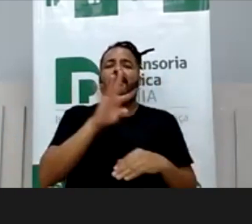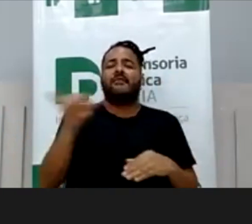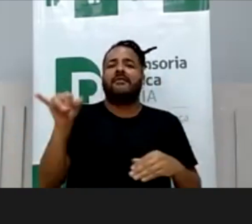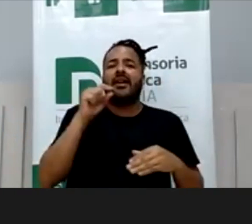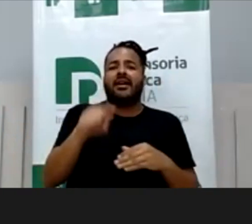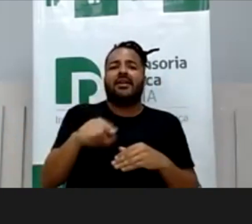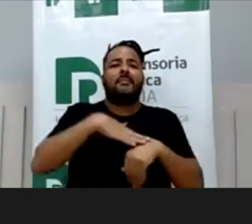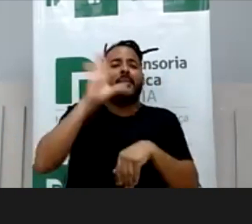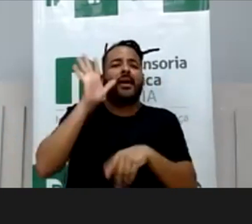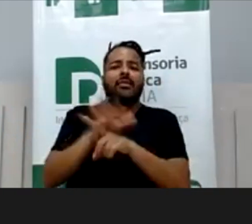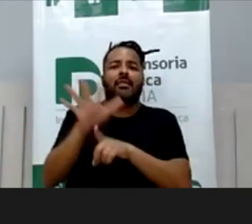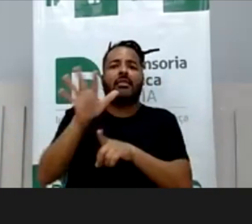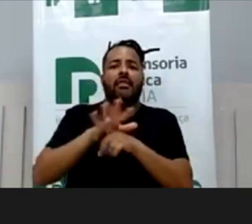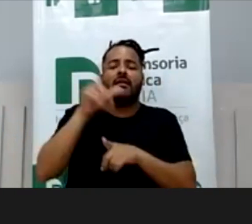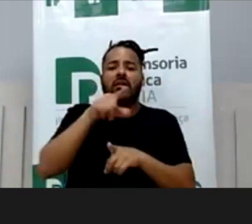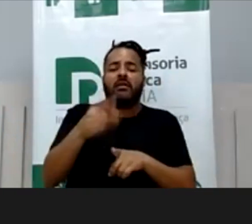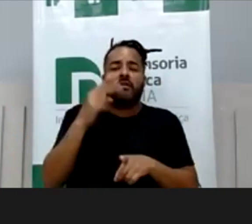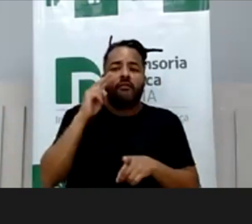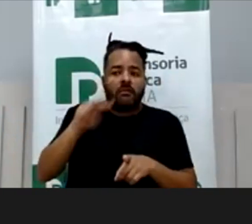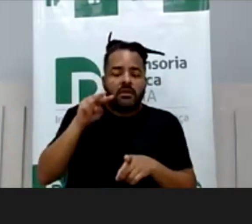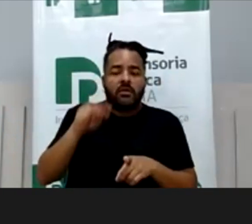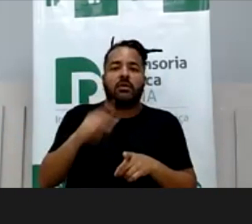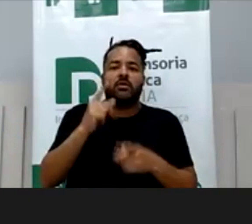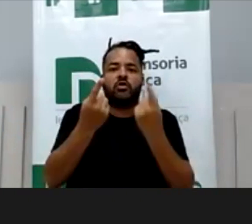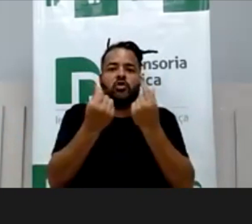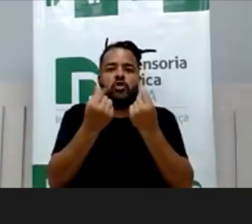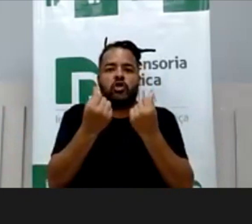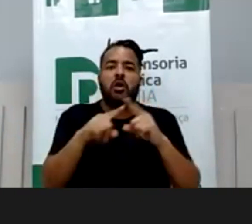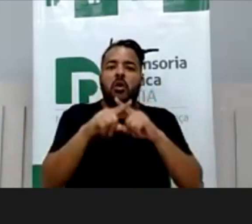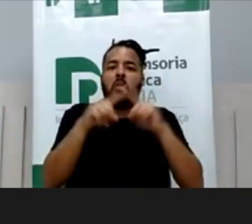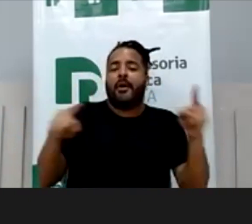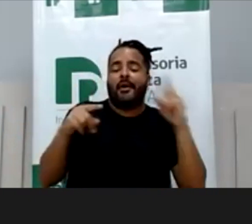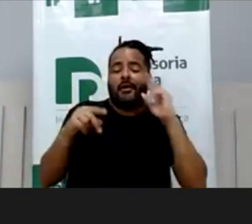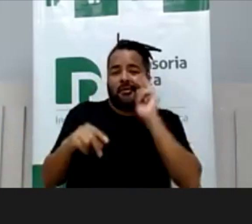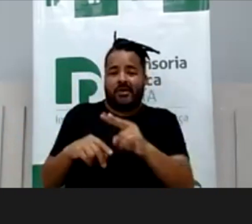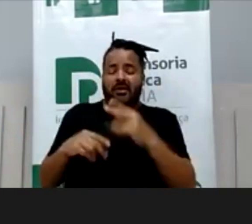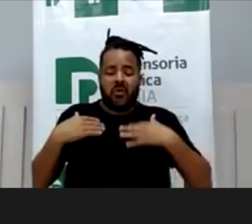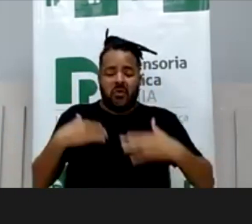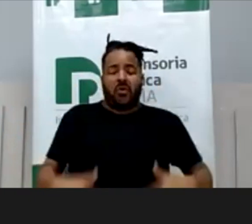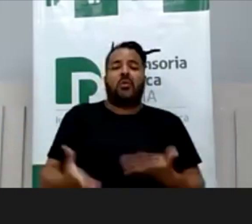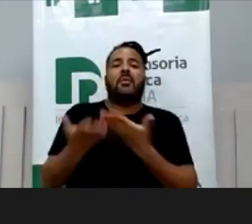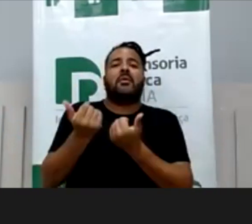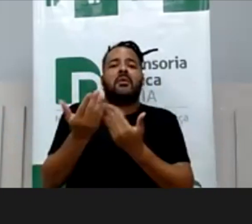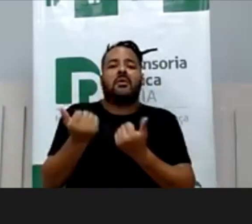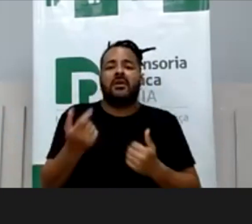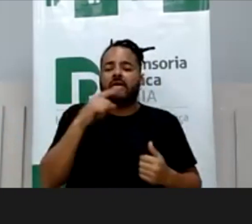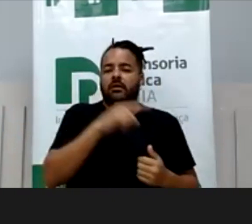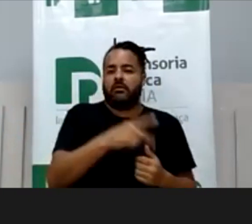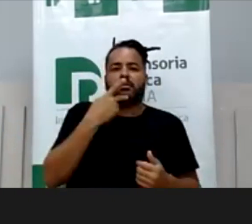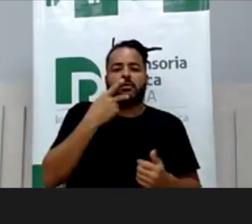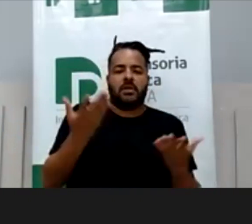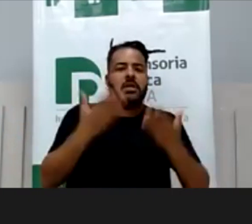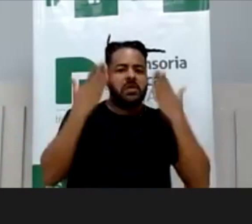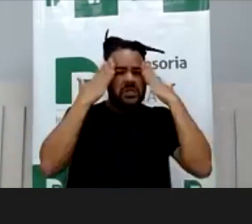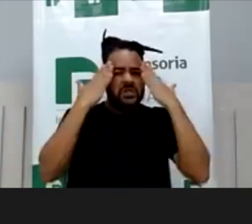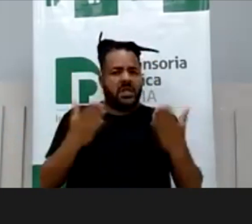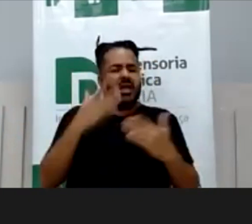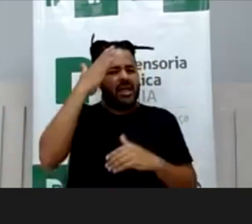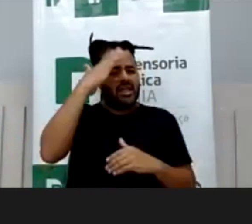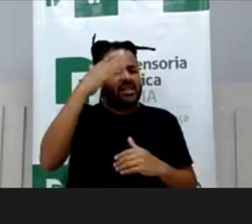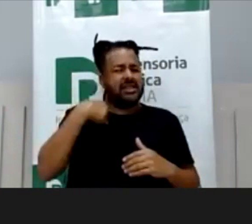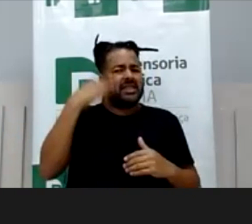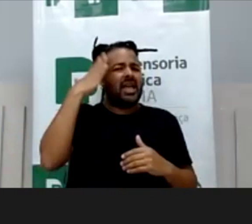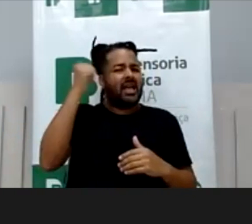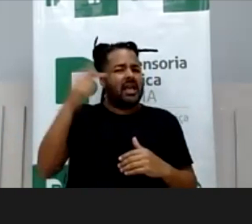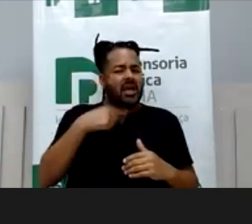e mais pessoas vão estar visualizando e ganhando mais dinheiro quando expõe o corpo daquela adolescente. Ele não está sendo inocente nisso, ele tem noção,